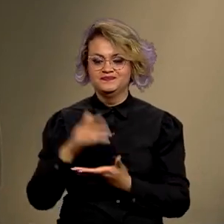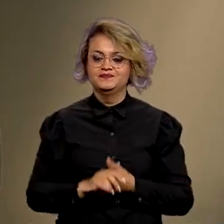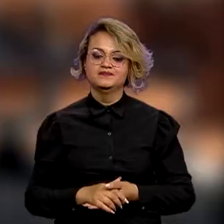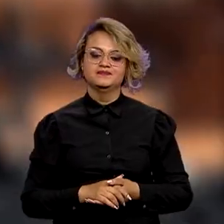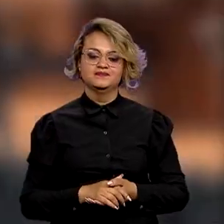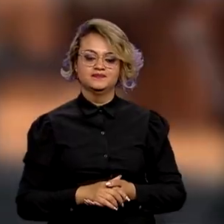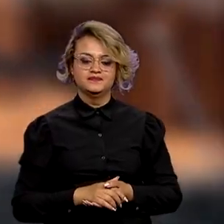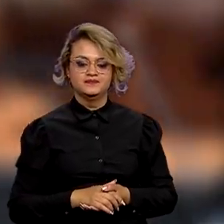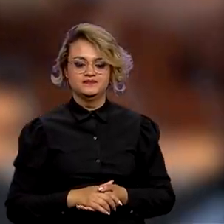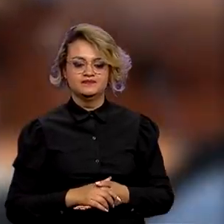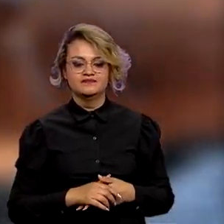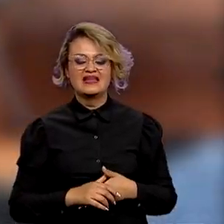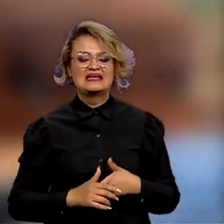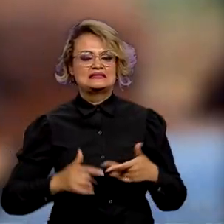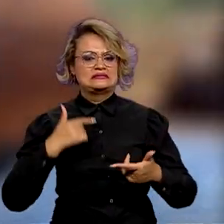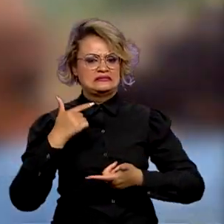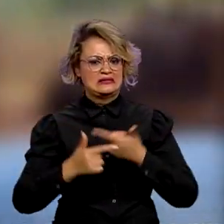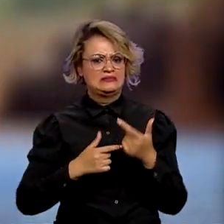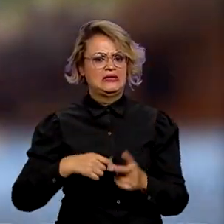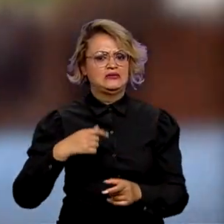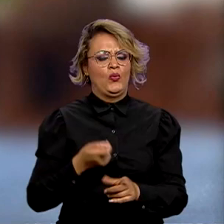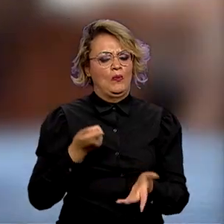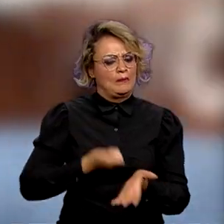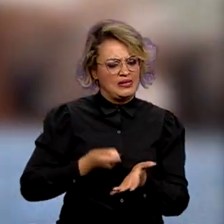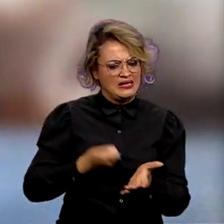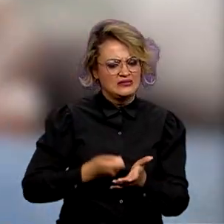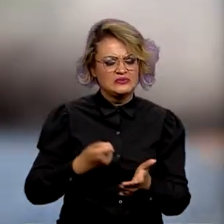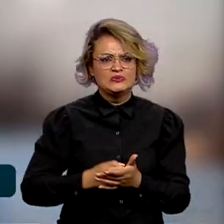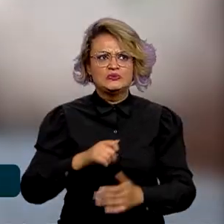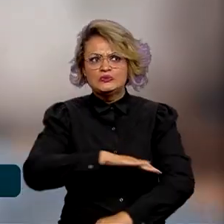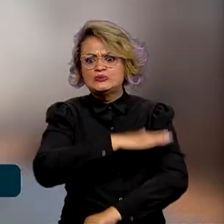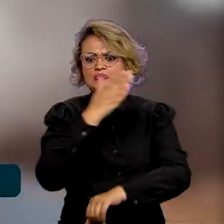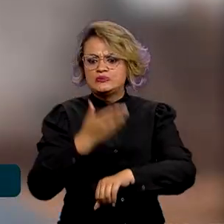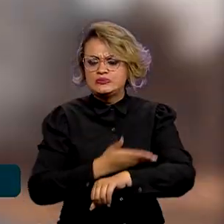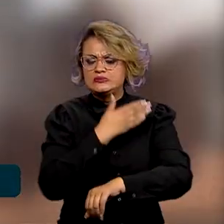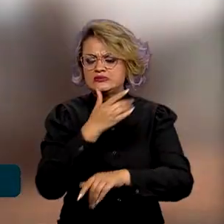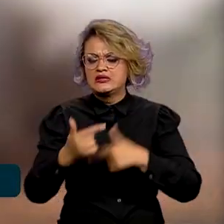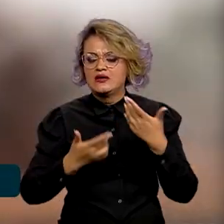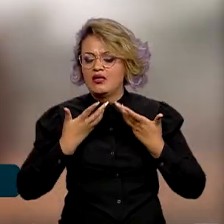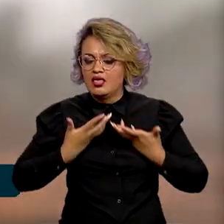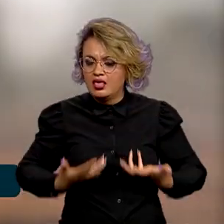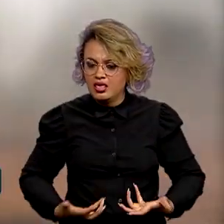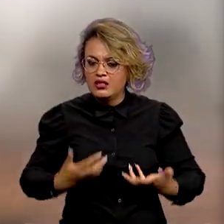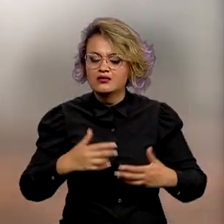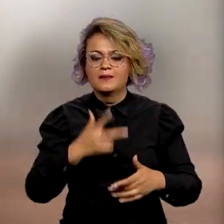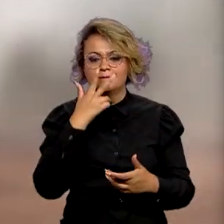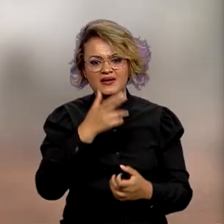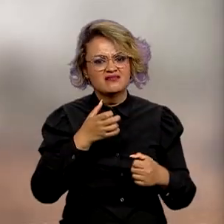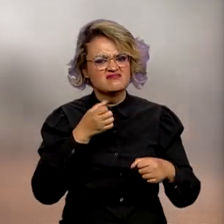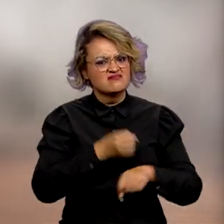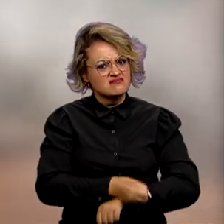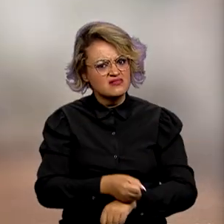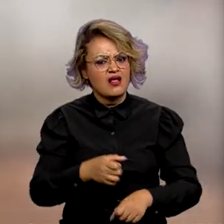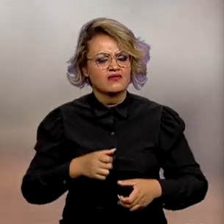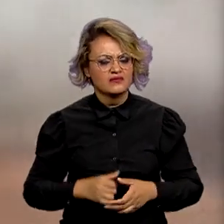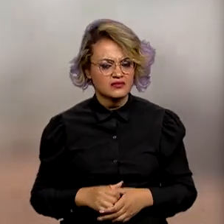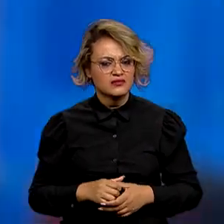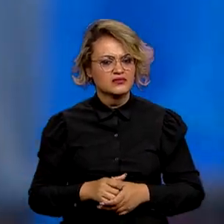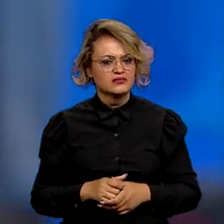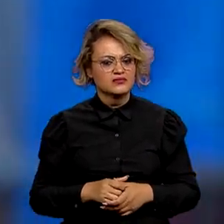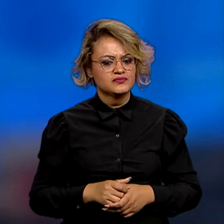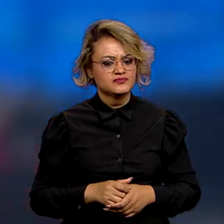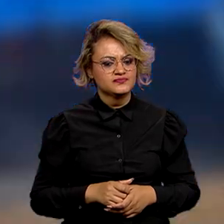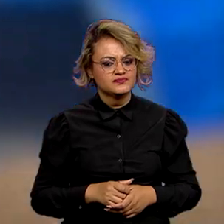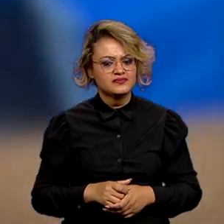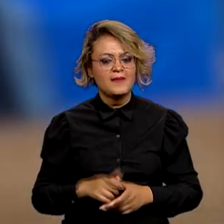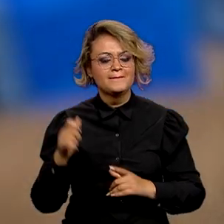Atividade forçada, jornadas exaustivas, condições degradantes de trabalho.